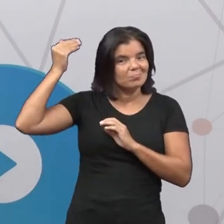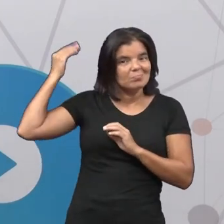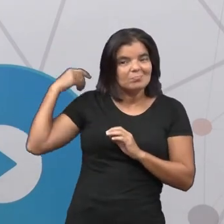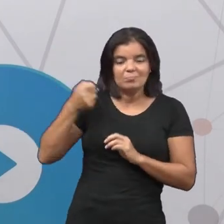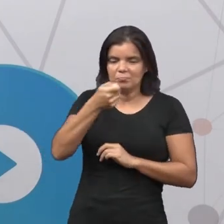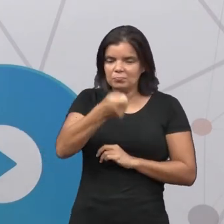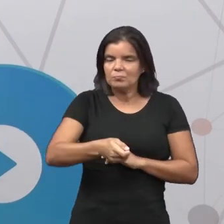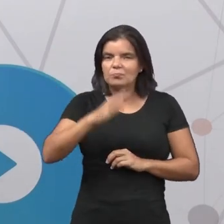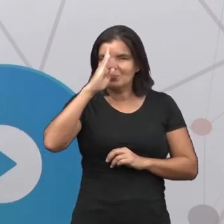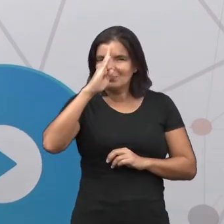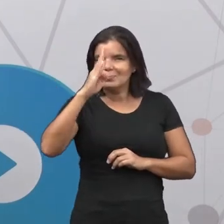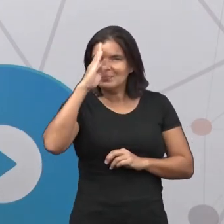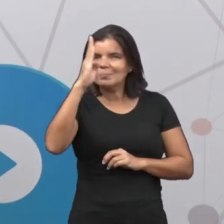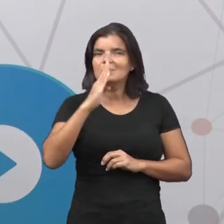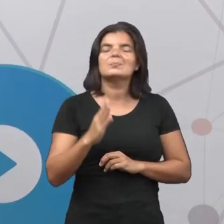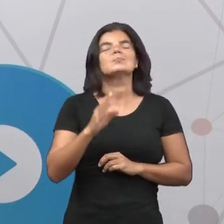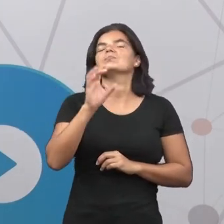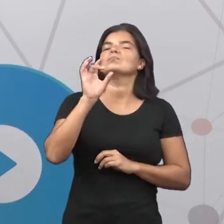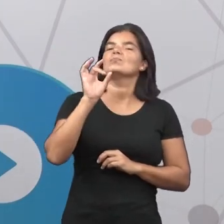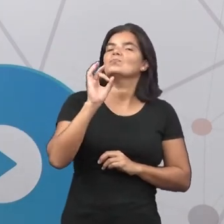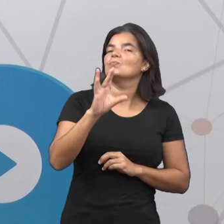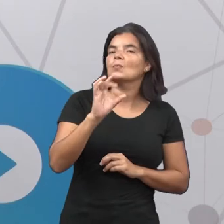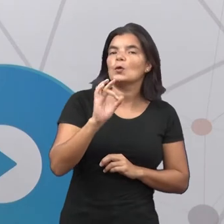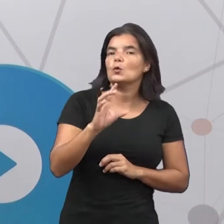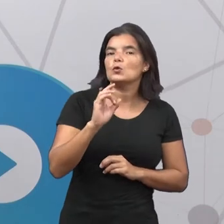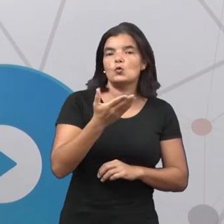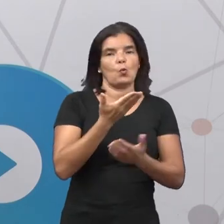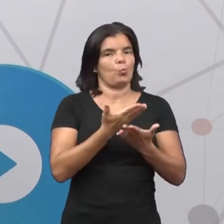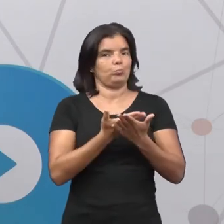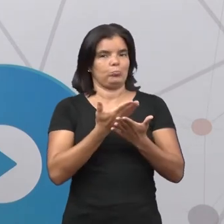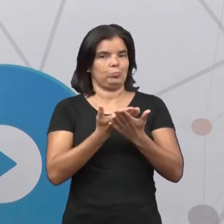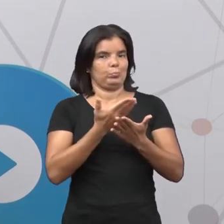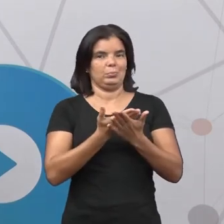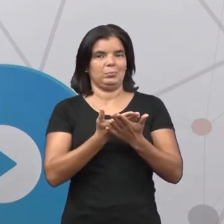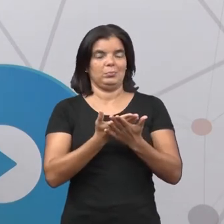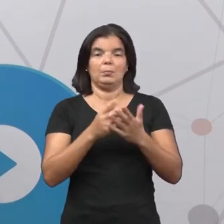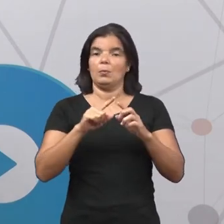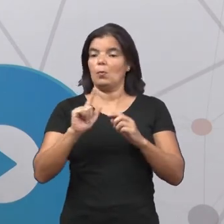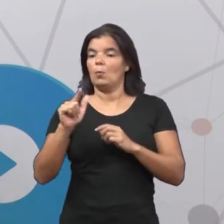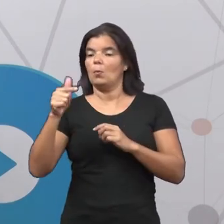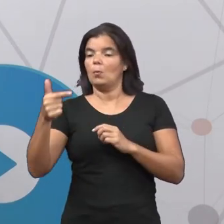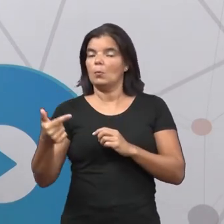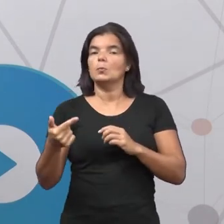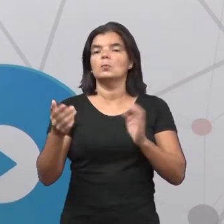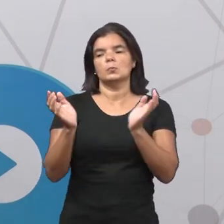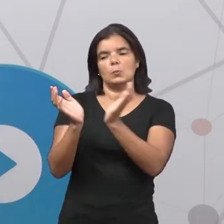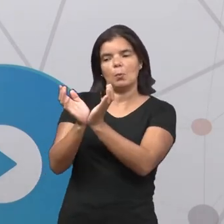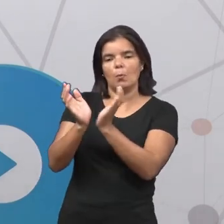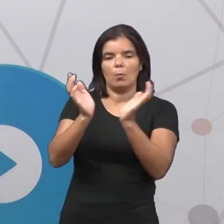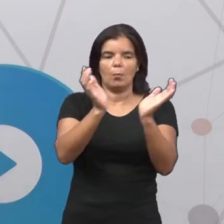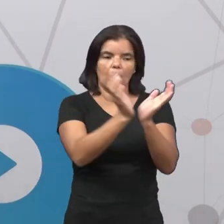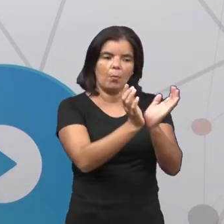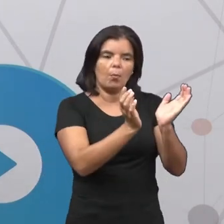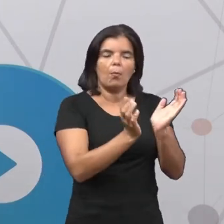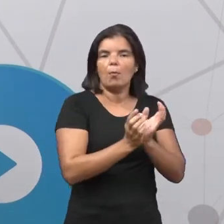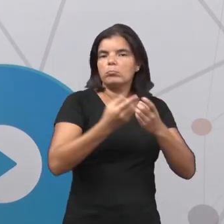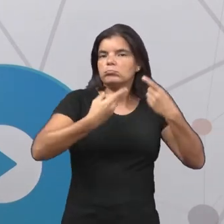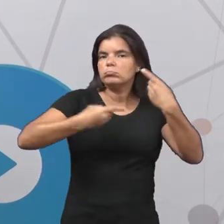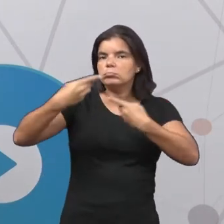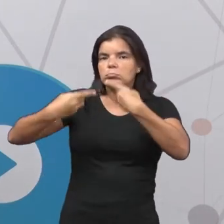militar no Brasil, não foi feito somente pelos estudantes. Outras categorias, partidos